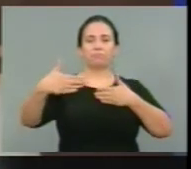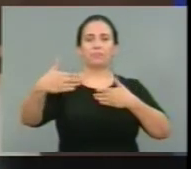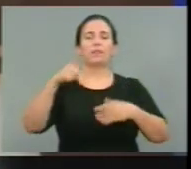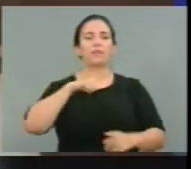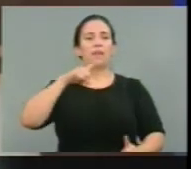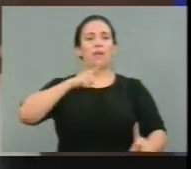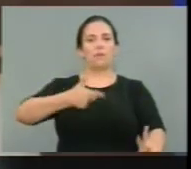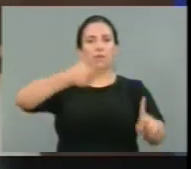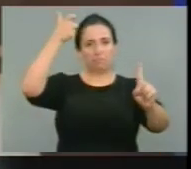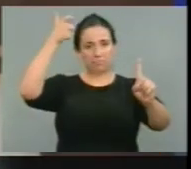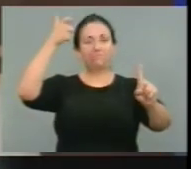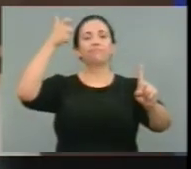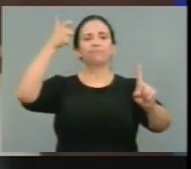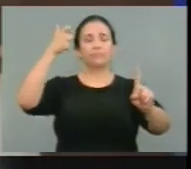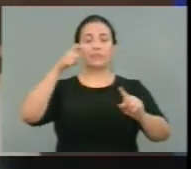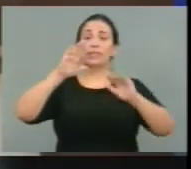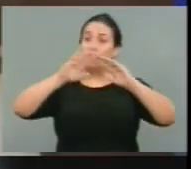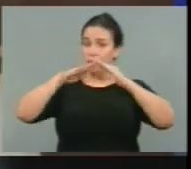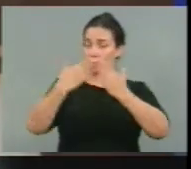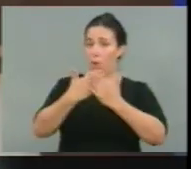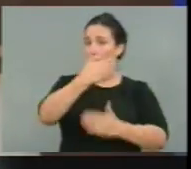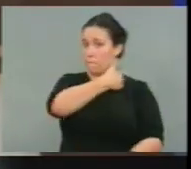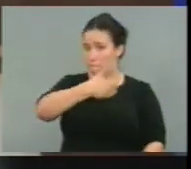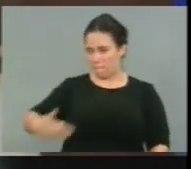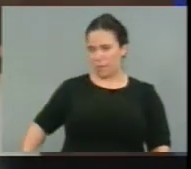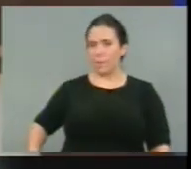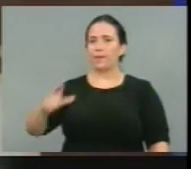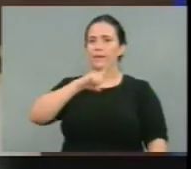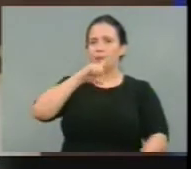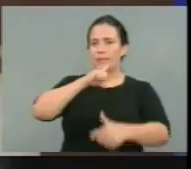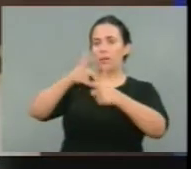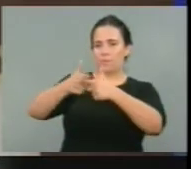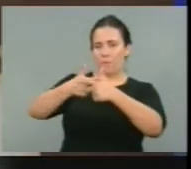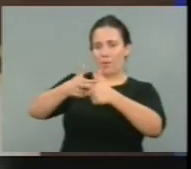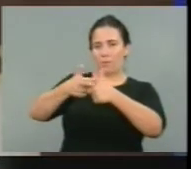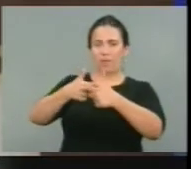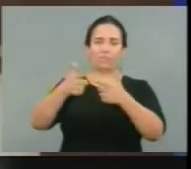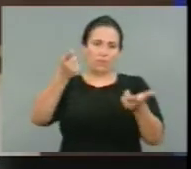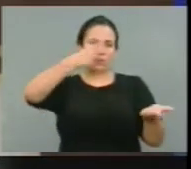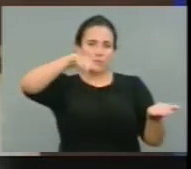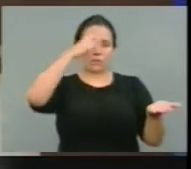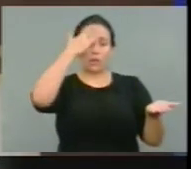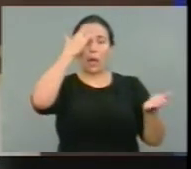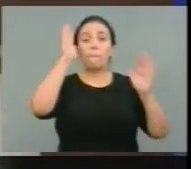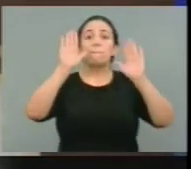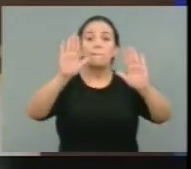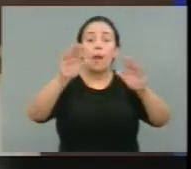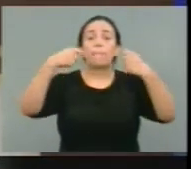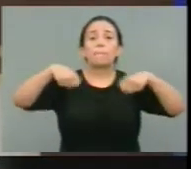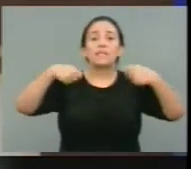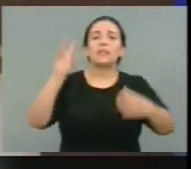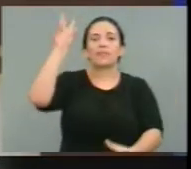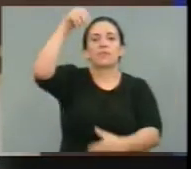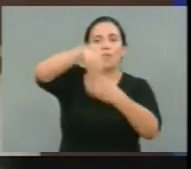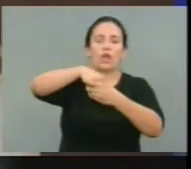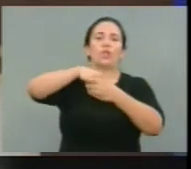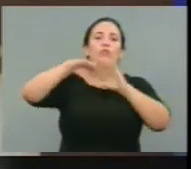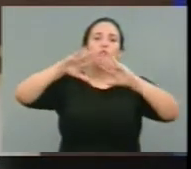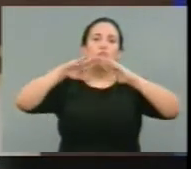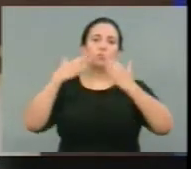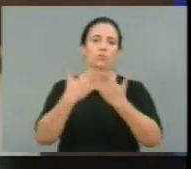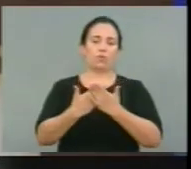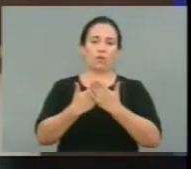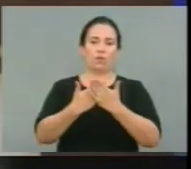tem problemas? Tem. Mas, ele estar na escola evita a violência. Você sabe uma boa política para reduzir violência?